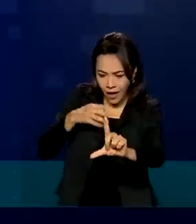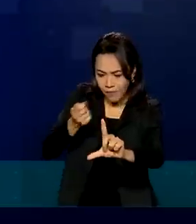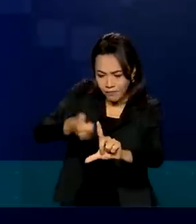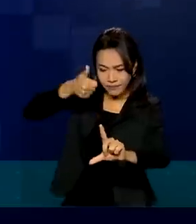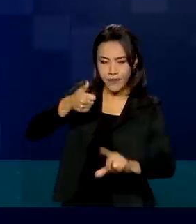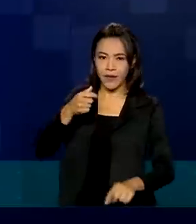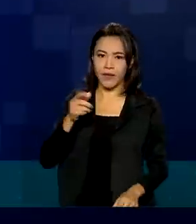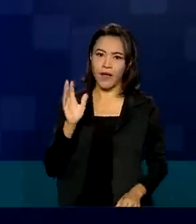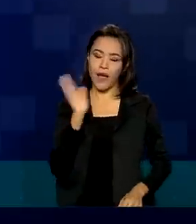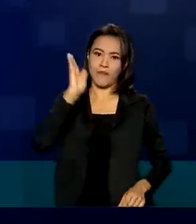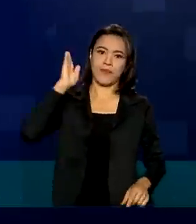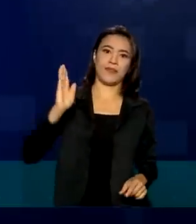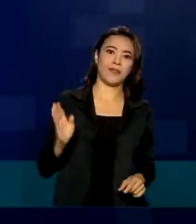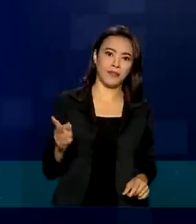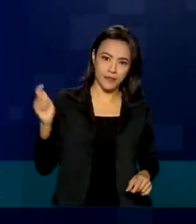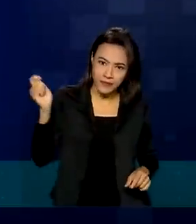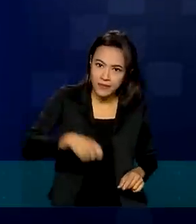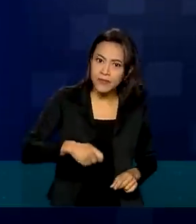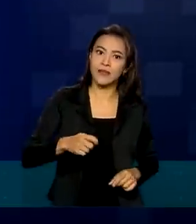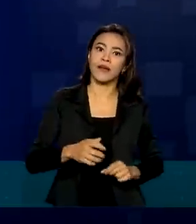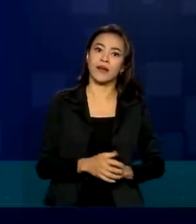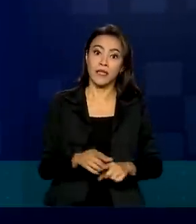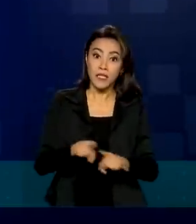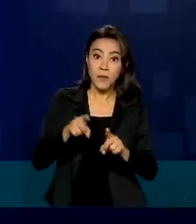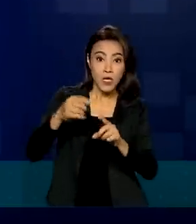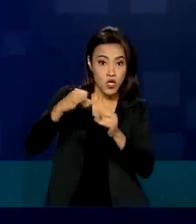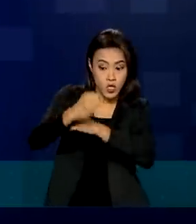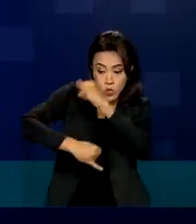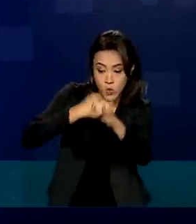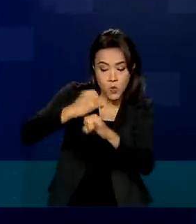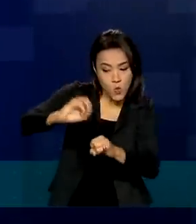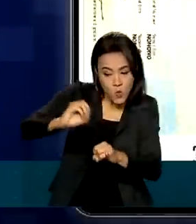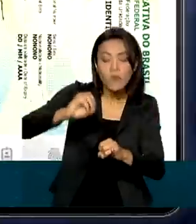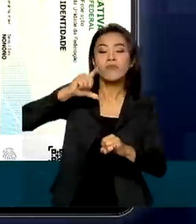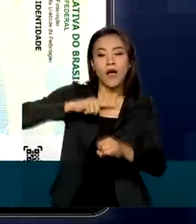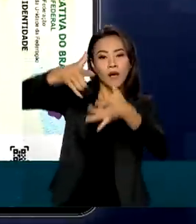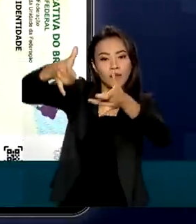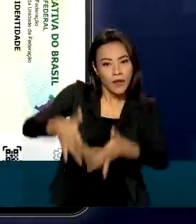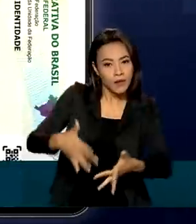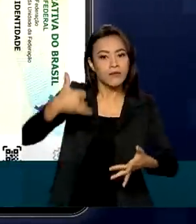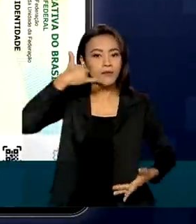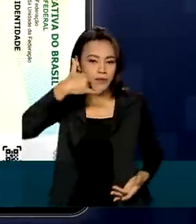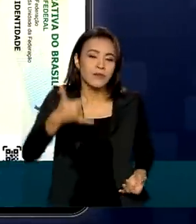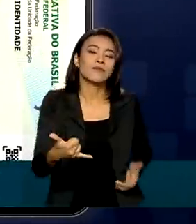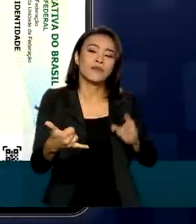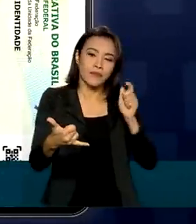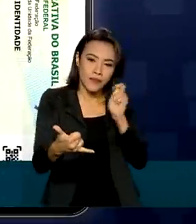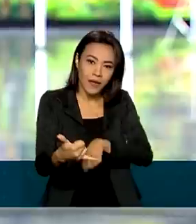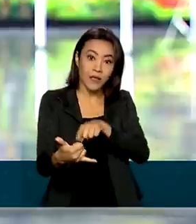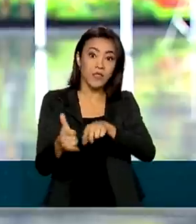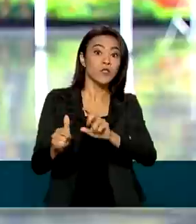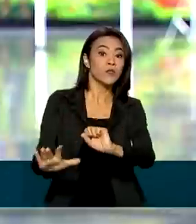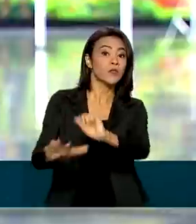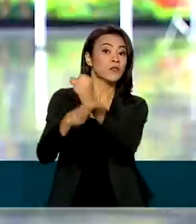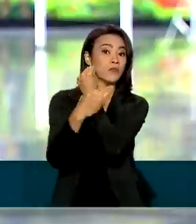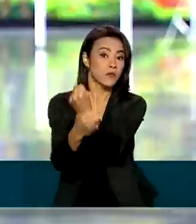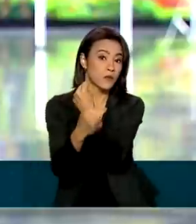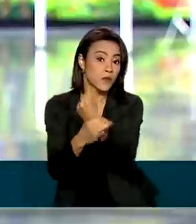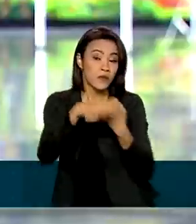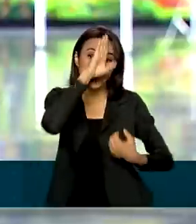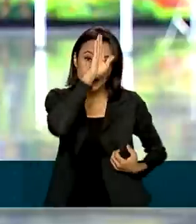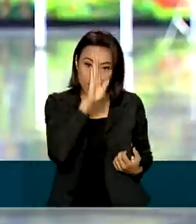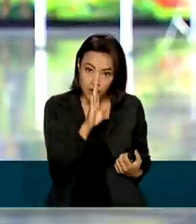rápida, inclusive offline. A medida facilita a identificação e aumenta a segurança. A emissão é